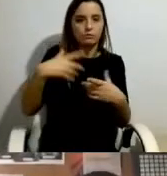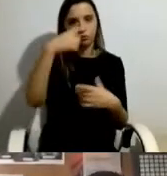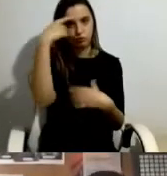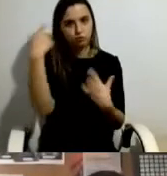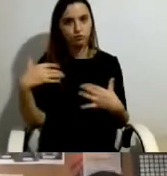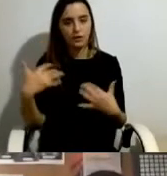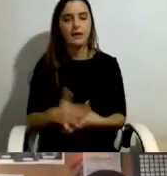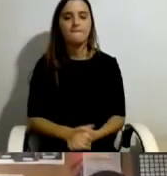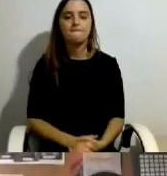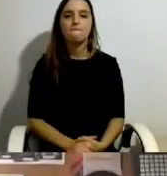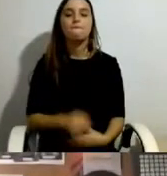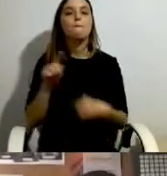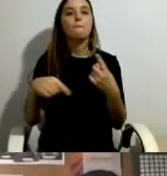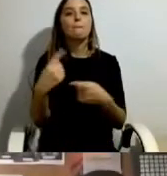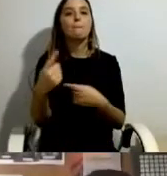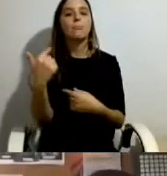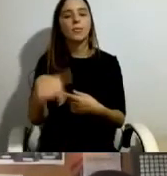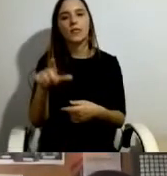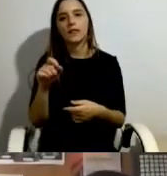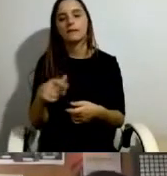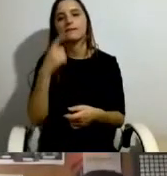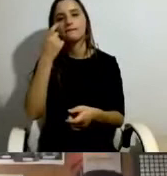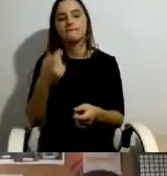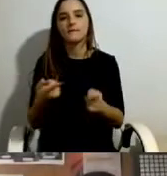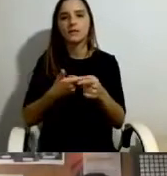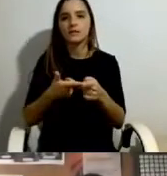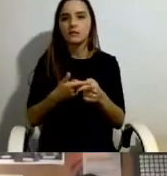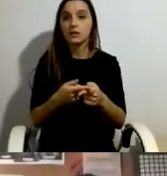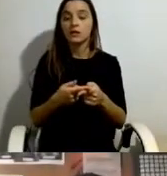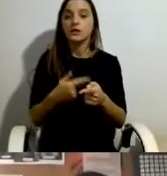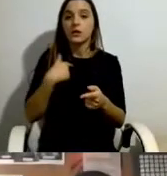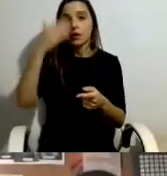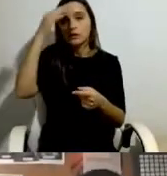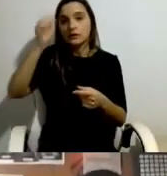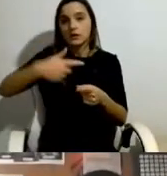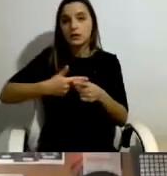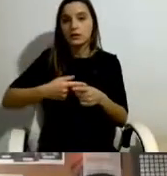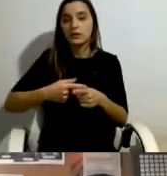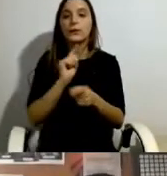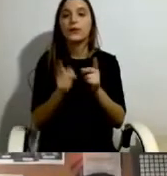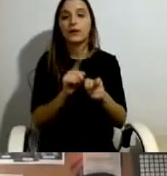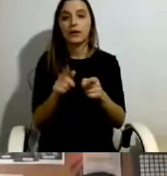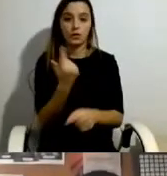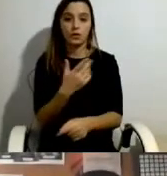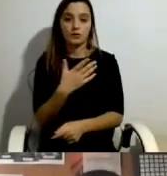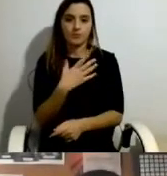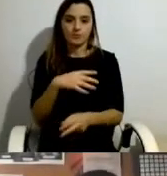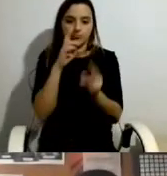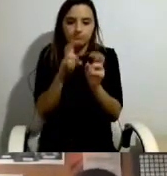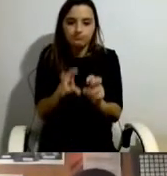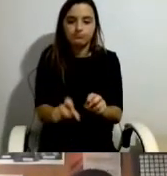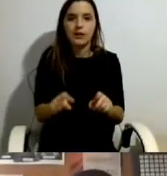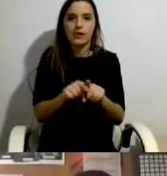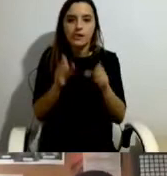procura, que é muito interessante, que eu acho que é uma questão muito interessante, que é, e que nós queremos explorar também com mais